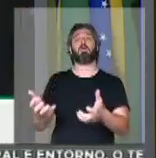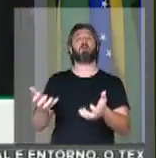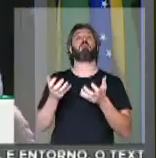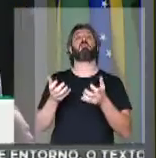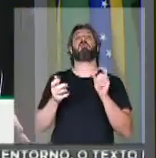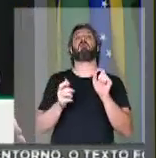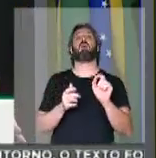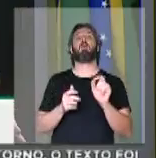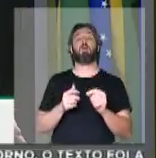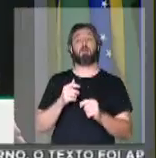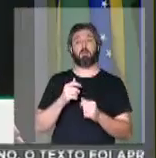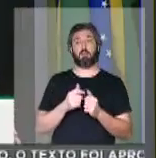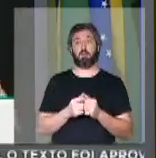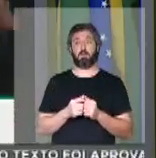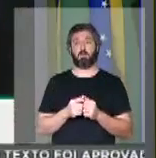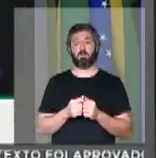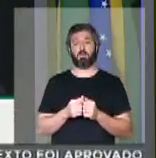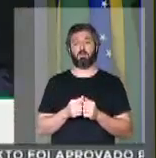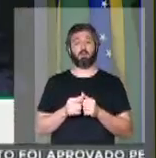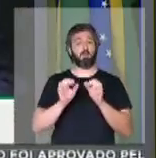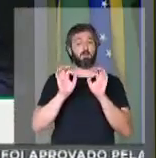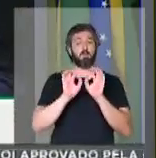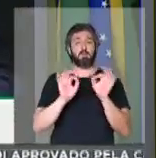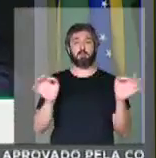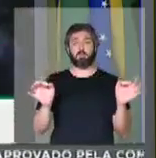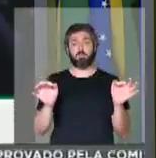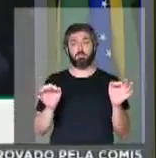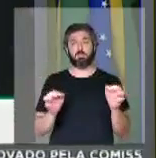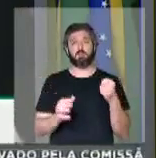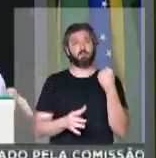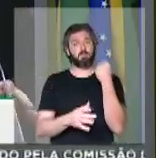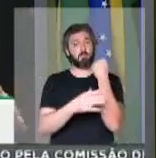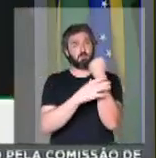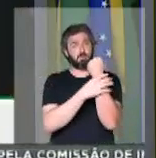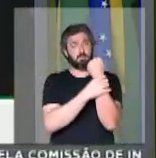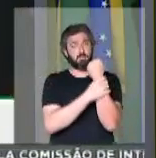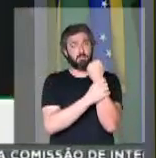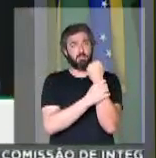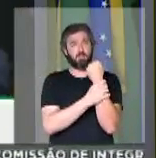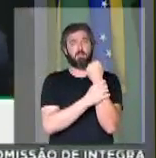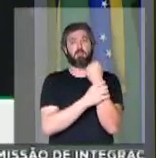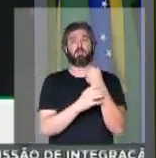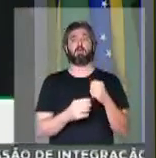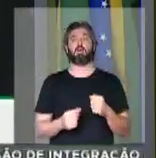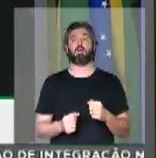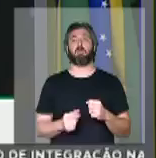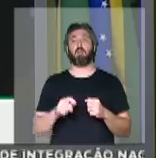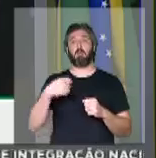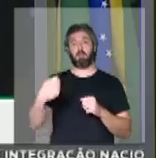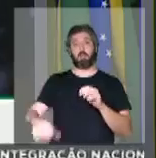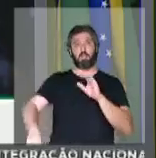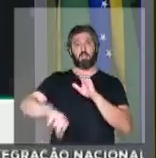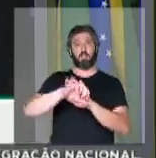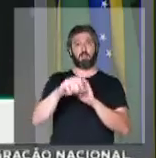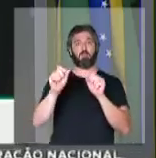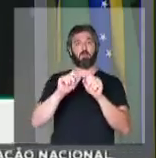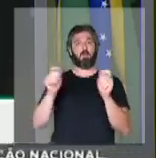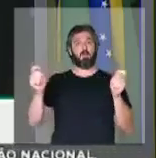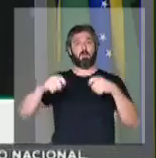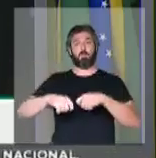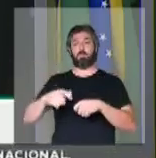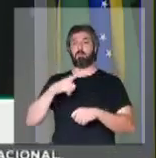Eles querem apenas garantir que os criminosos tenham a